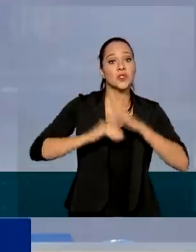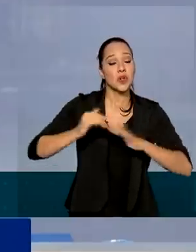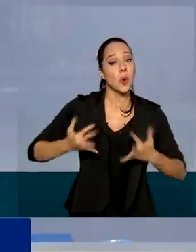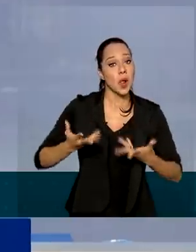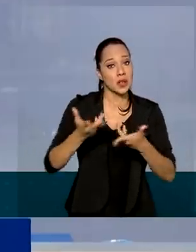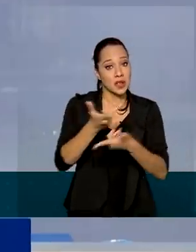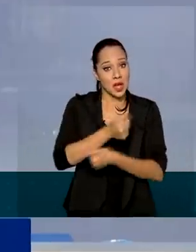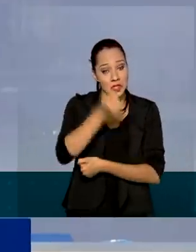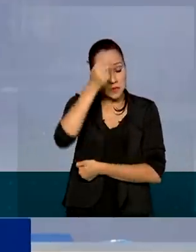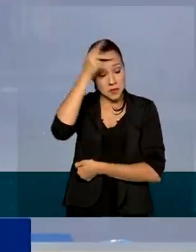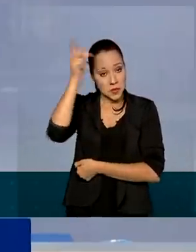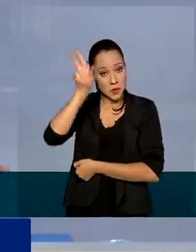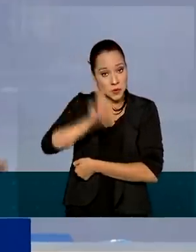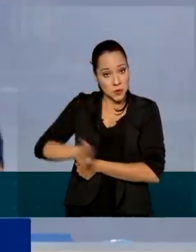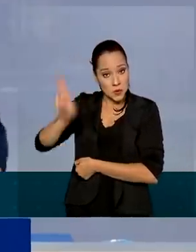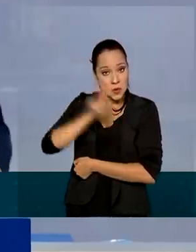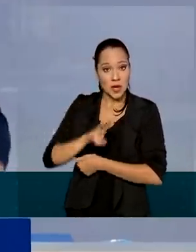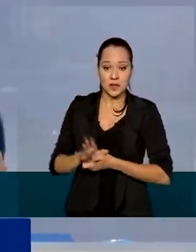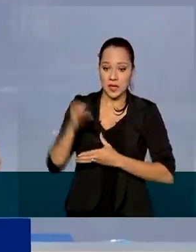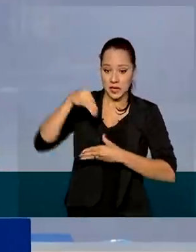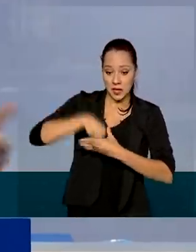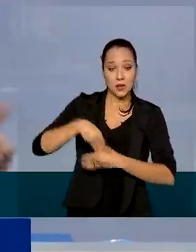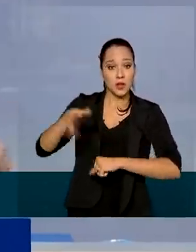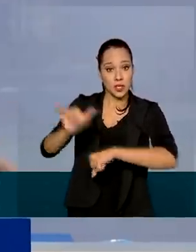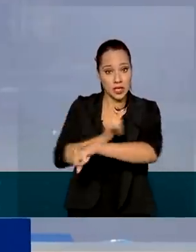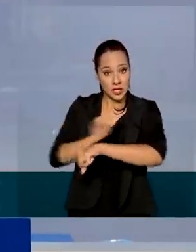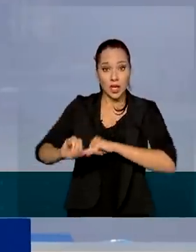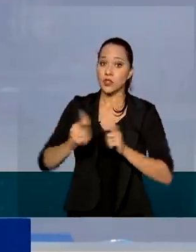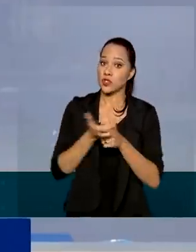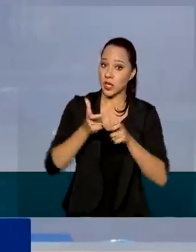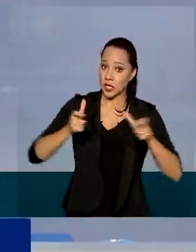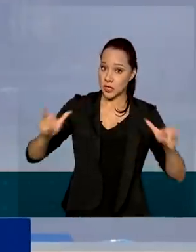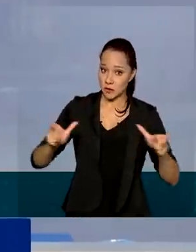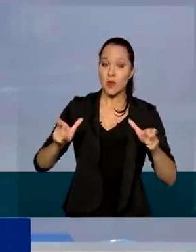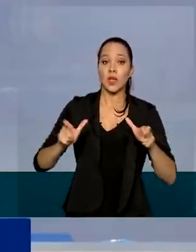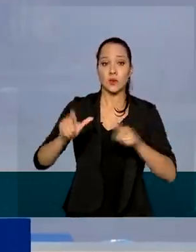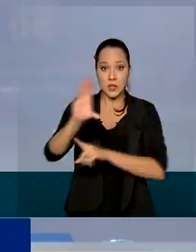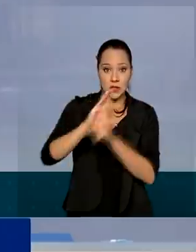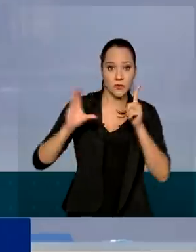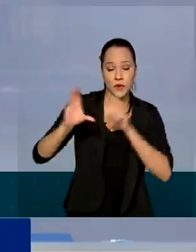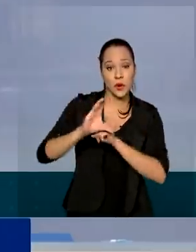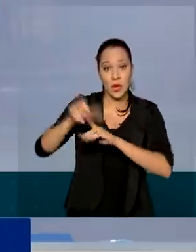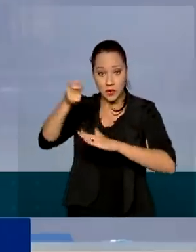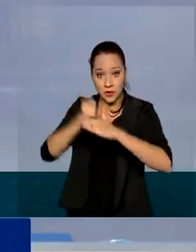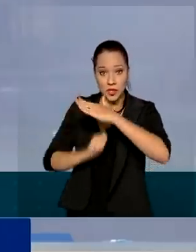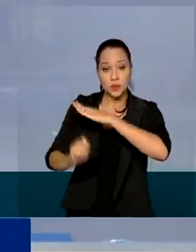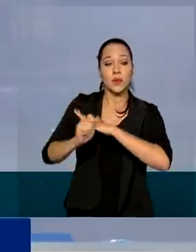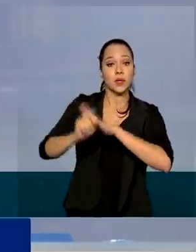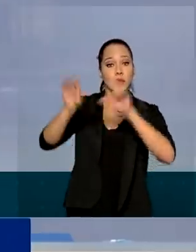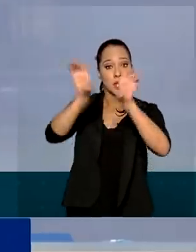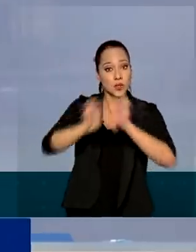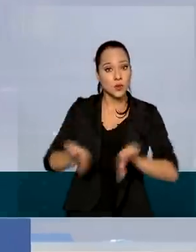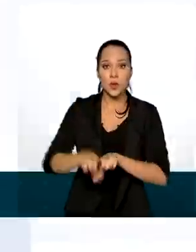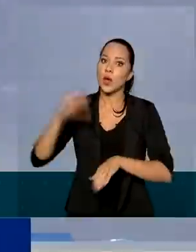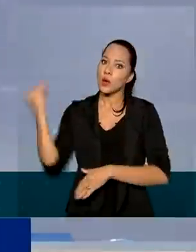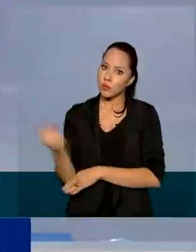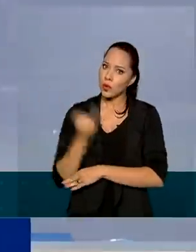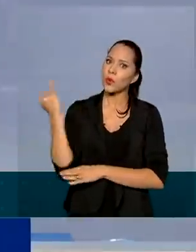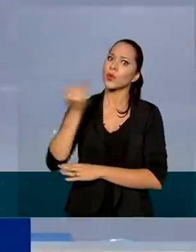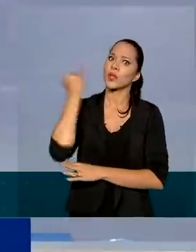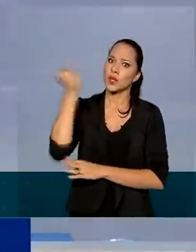os nossos usuários. Dentro da nossa estratégia de crescimento da aviação civil, o investimento na infraestrutura aeroportuária é fundamental.